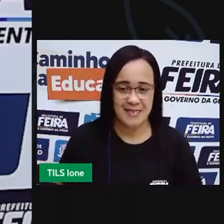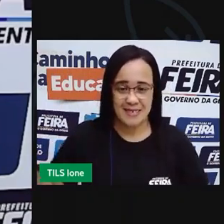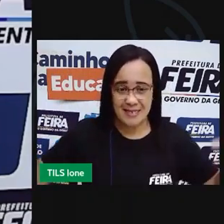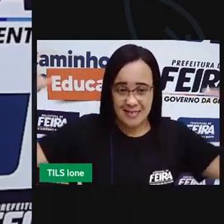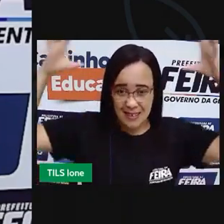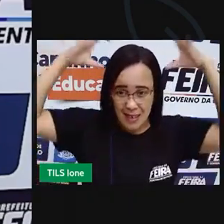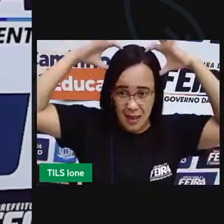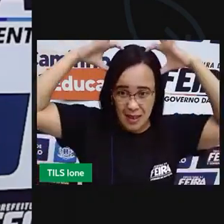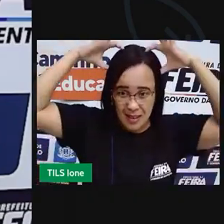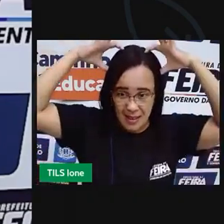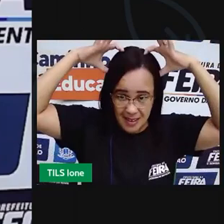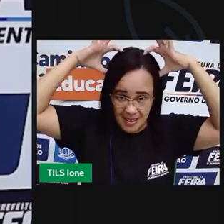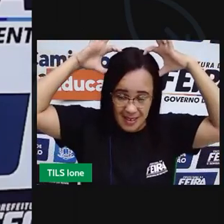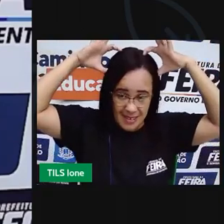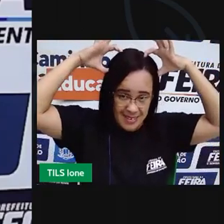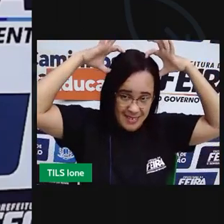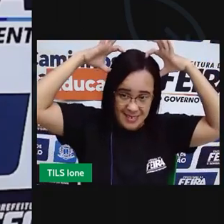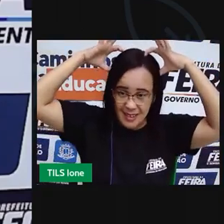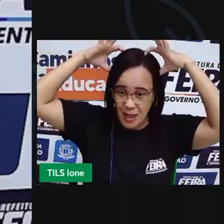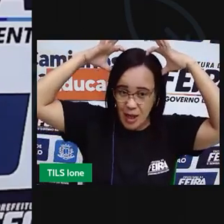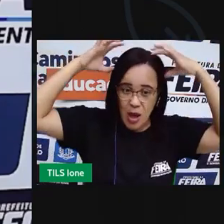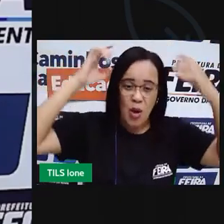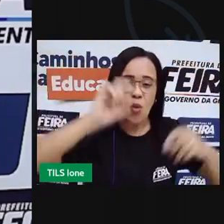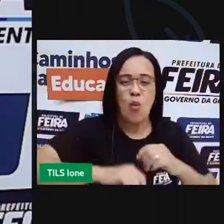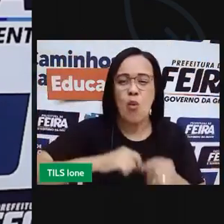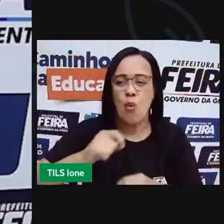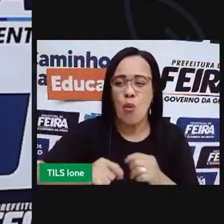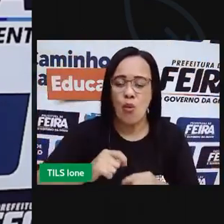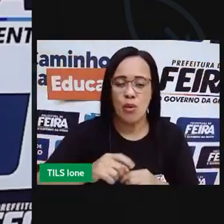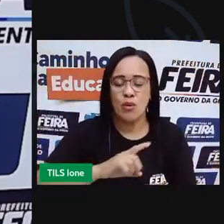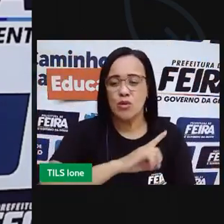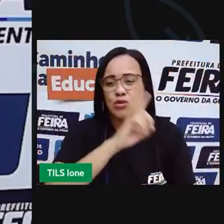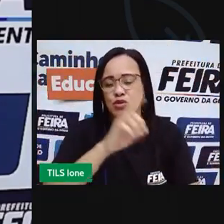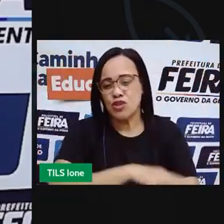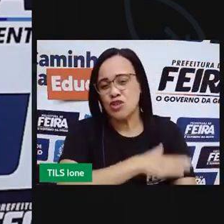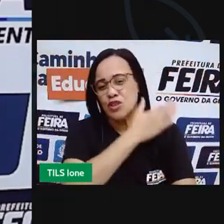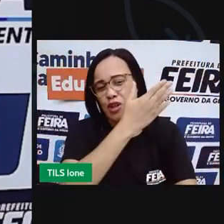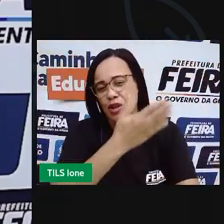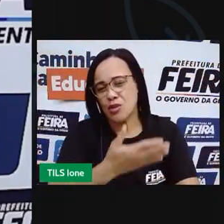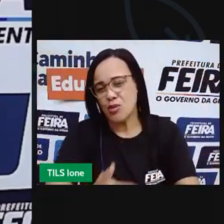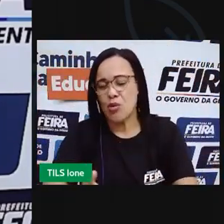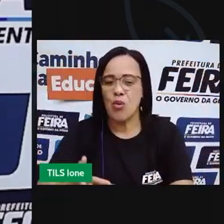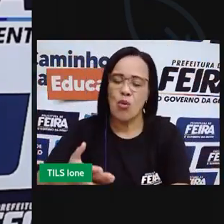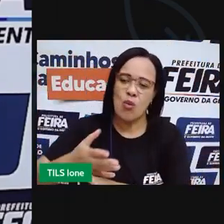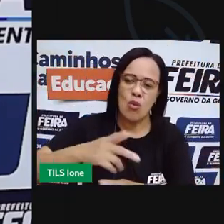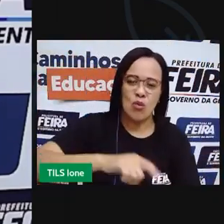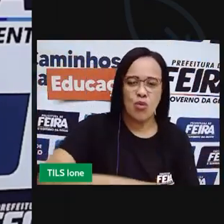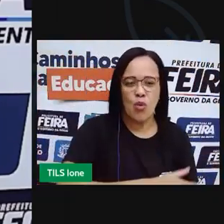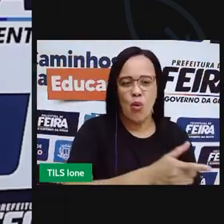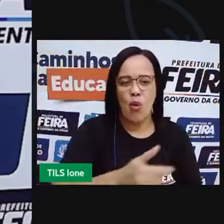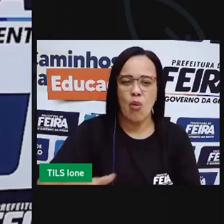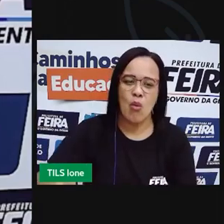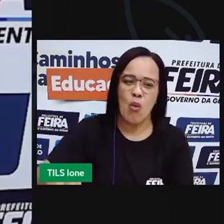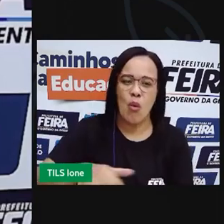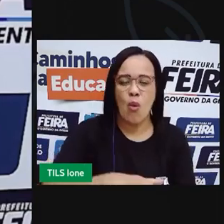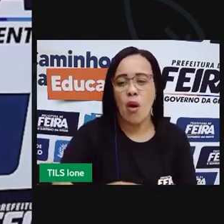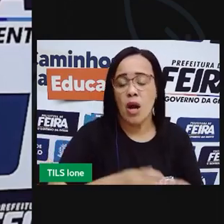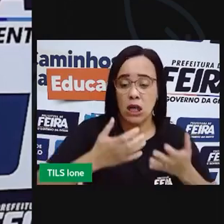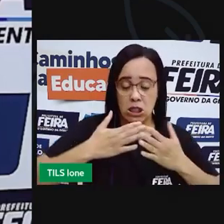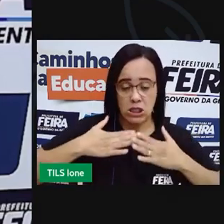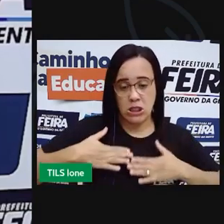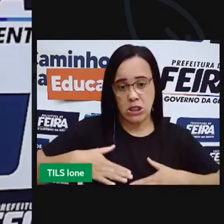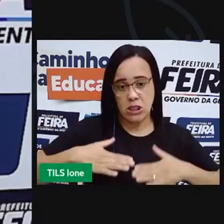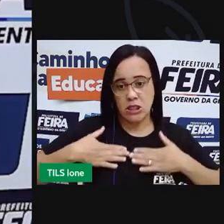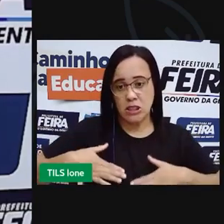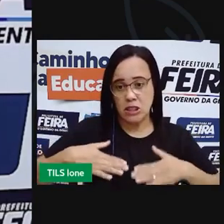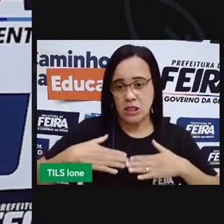Veado. O dia inteiro, veado foge pelo campo aberto, só consegue descansar se